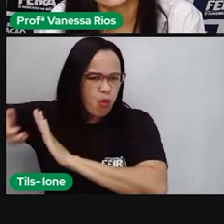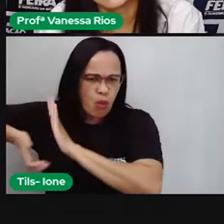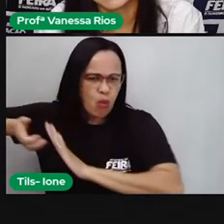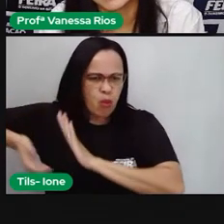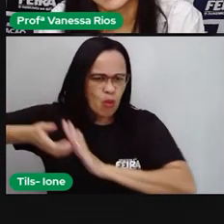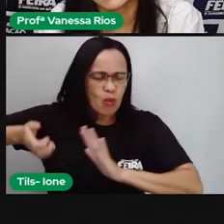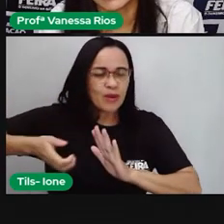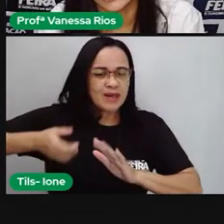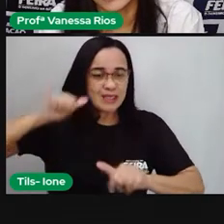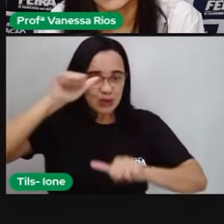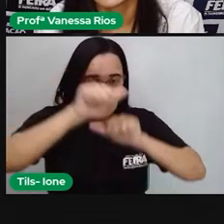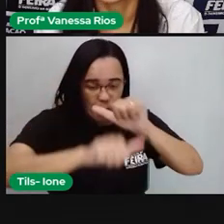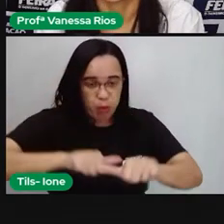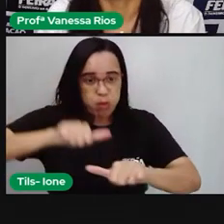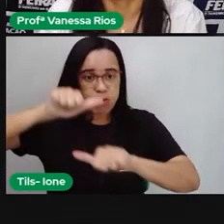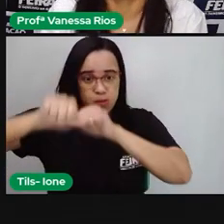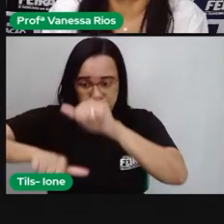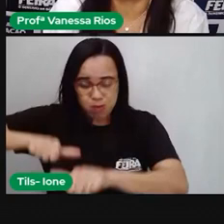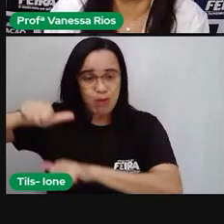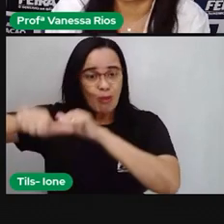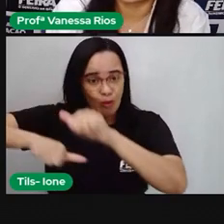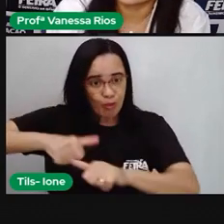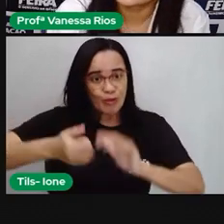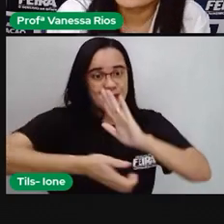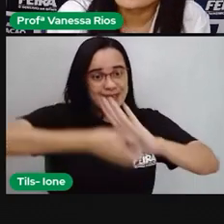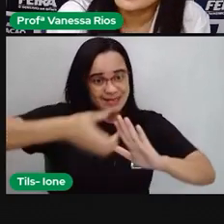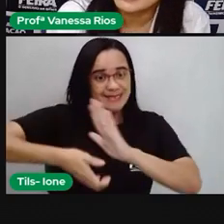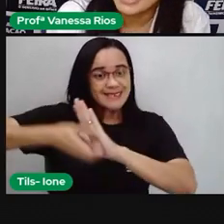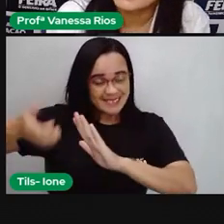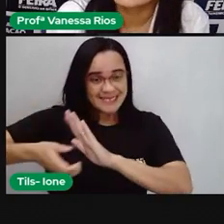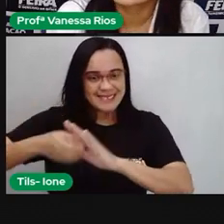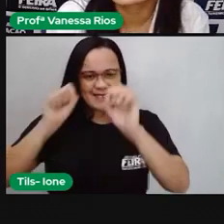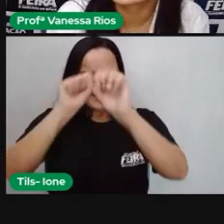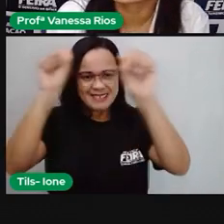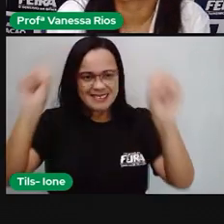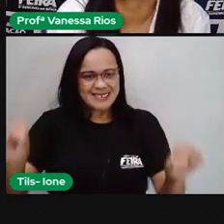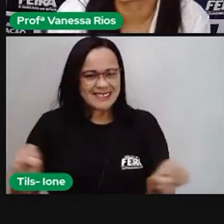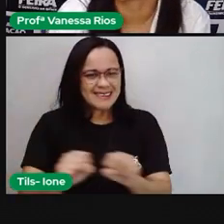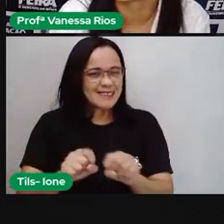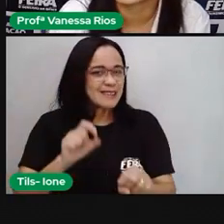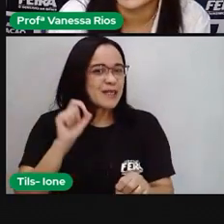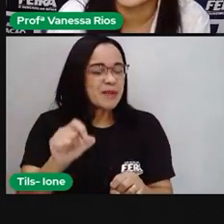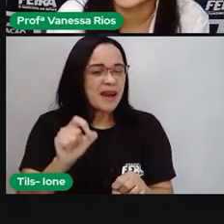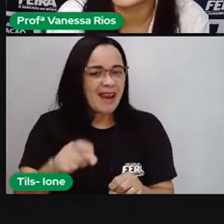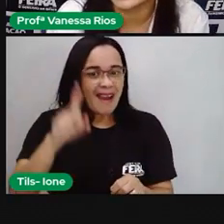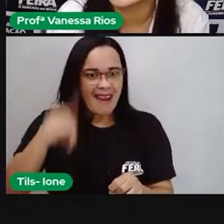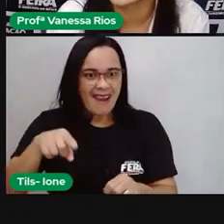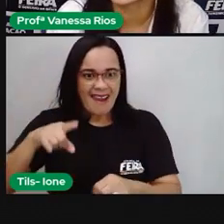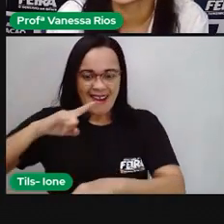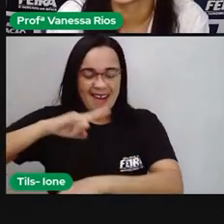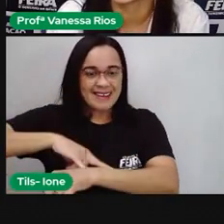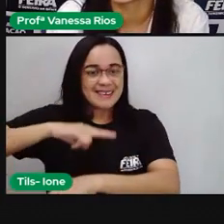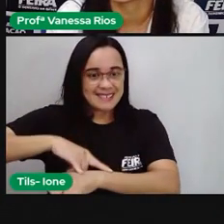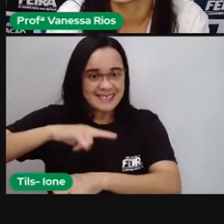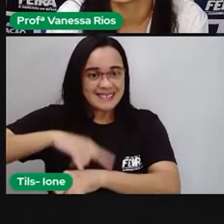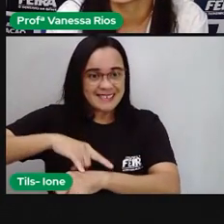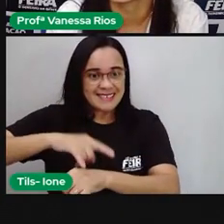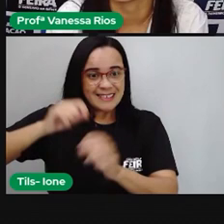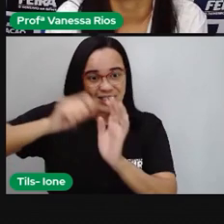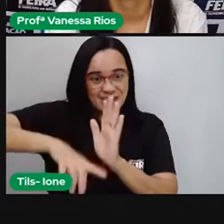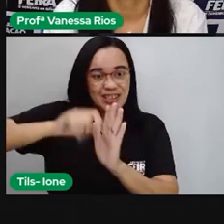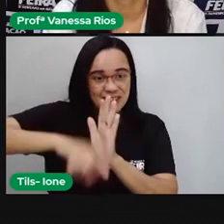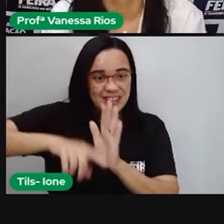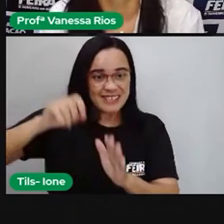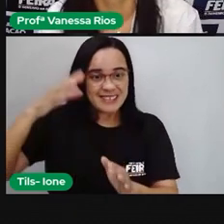a nossa vida, para o nosso corpo? A gente já precisa do sistema urinário, com os rins fazendo lá o processo de filtração do